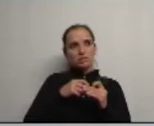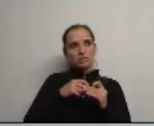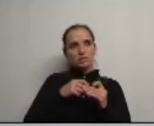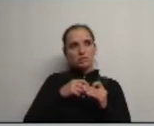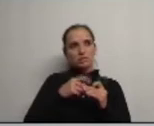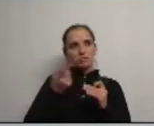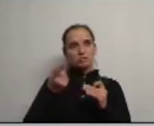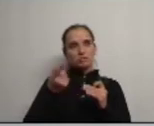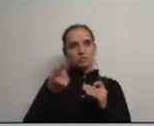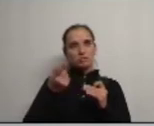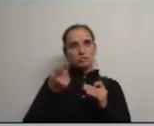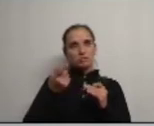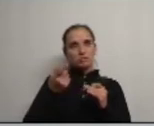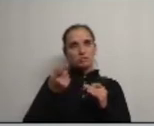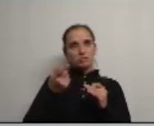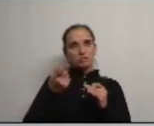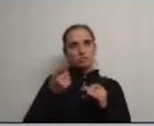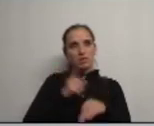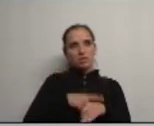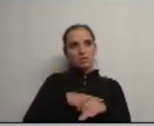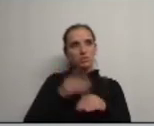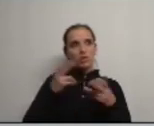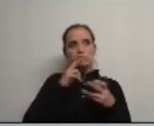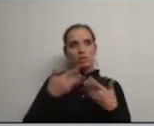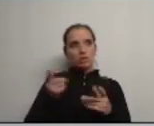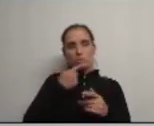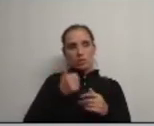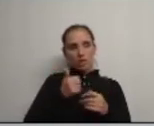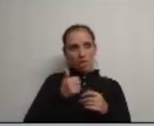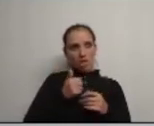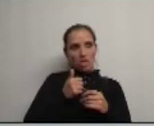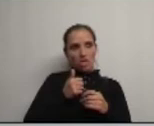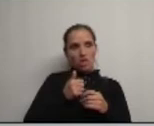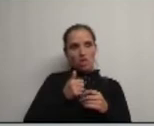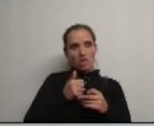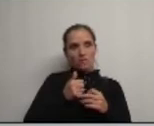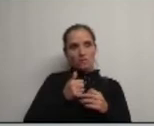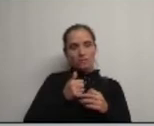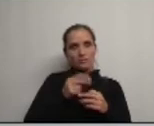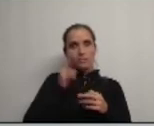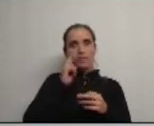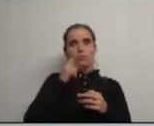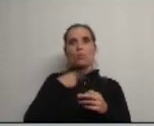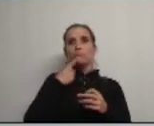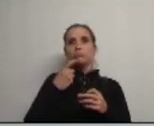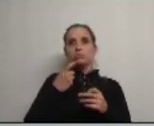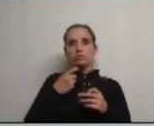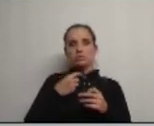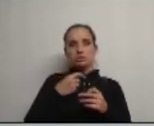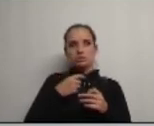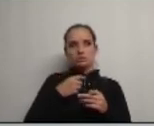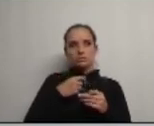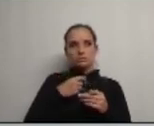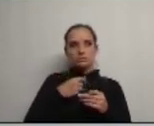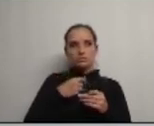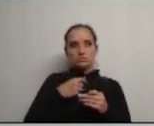tempo ai não pode responder agora é pode se for rápido foi o que lhe perguntei rápido pode